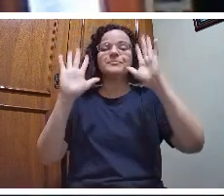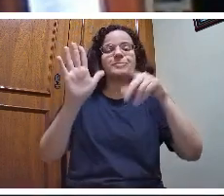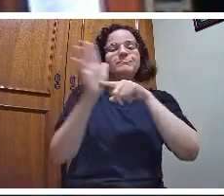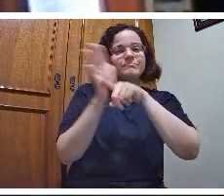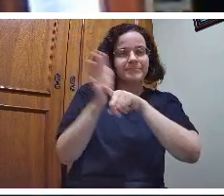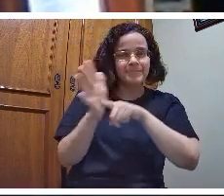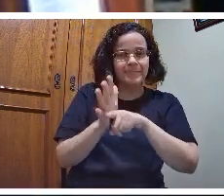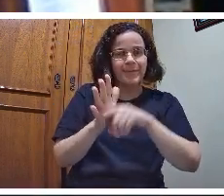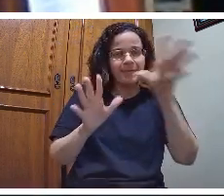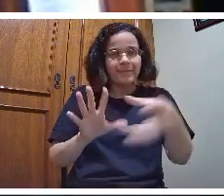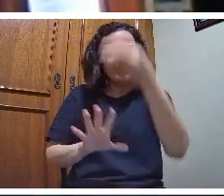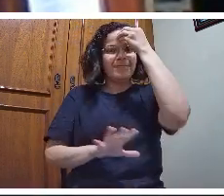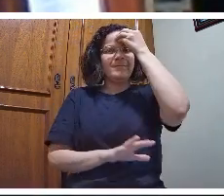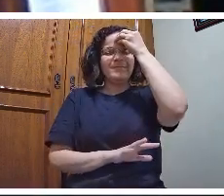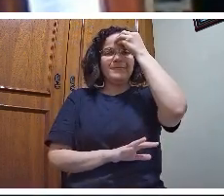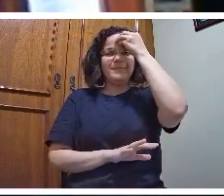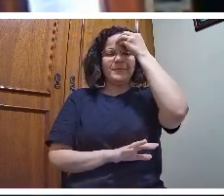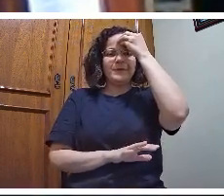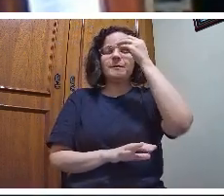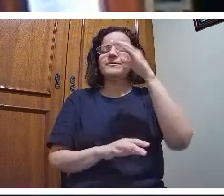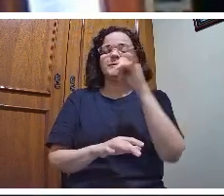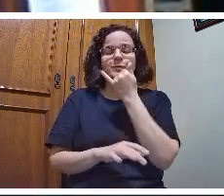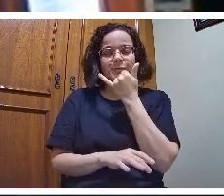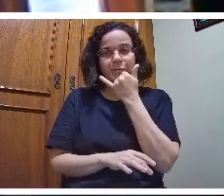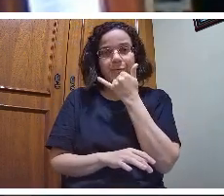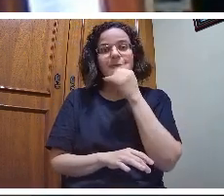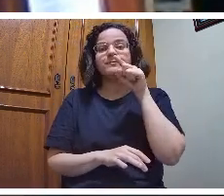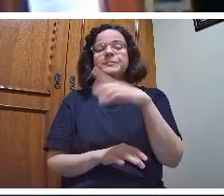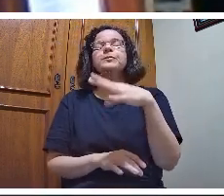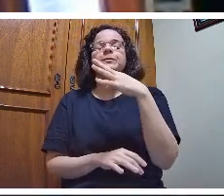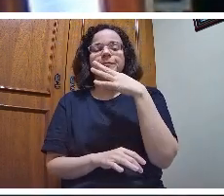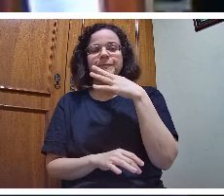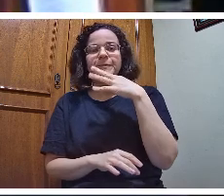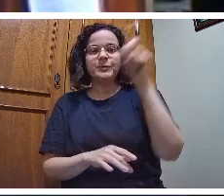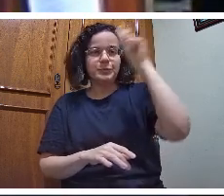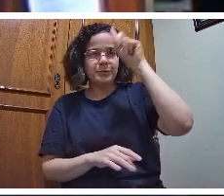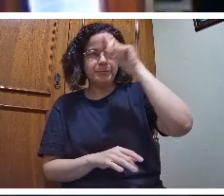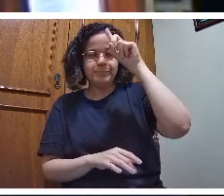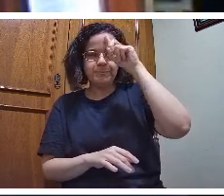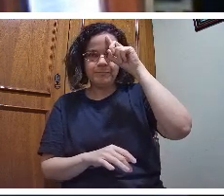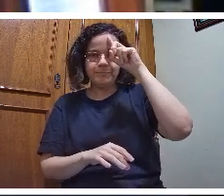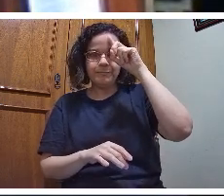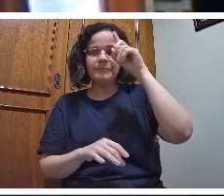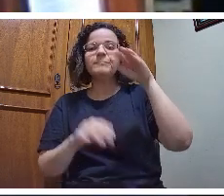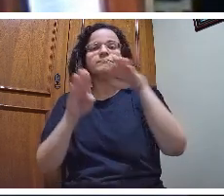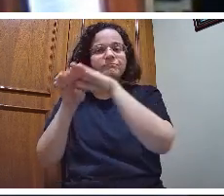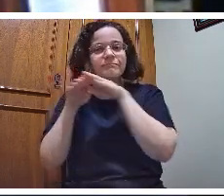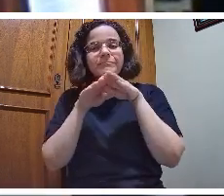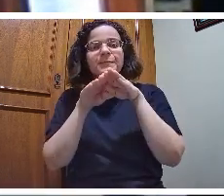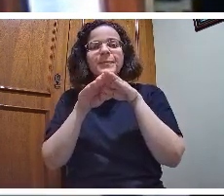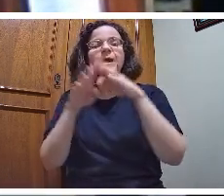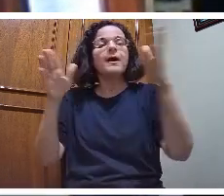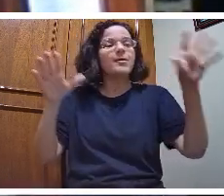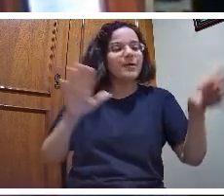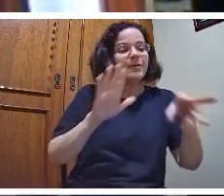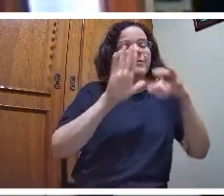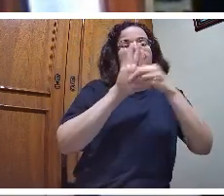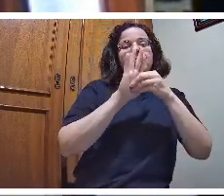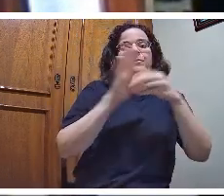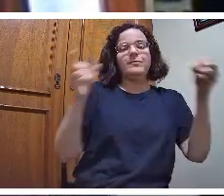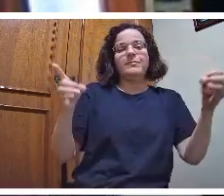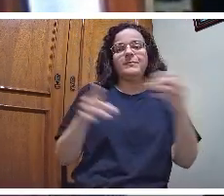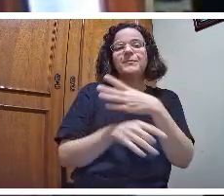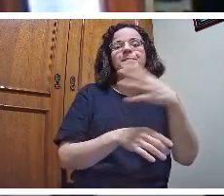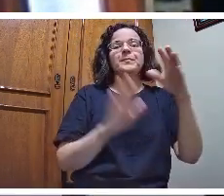conhecimento, perdão, você tinha um conhecimento cotidiano, empírico, você se apropriou do novo conhecimento científico, agora você